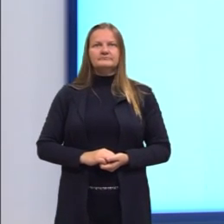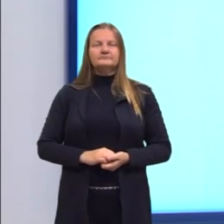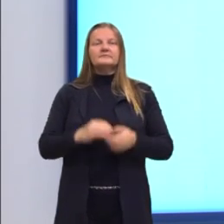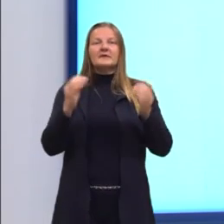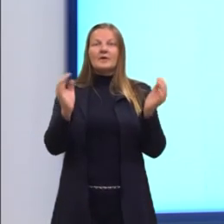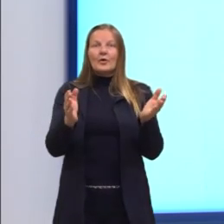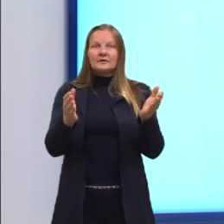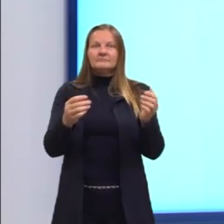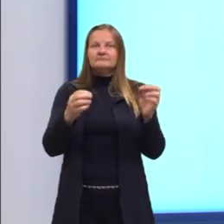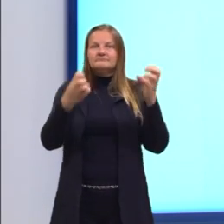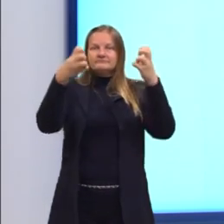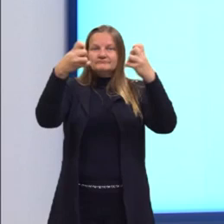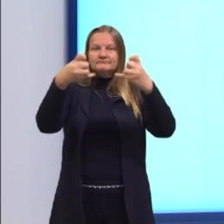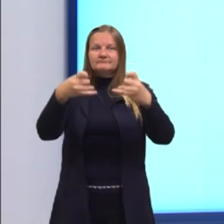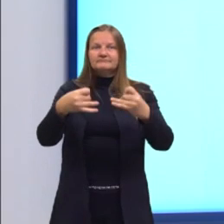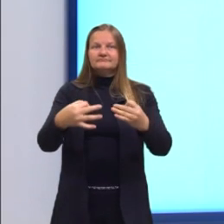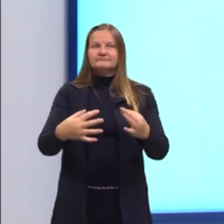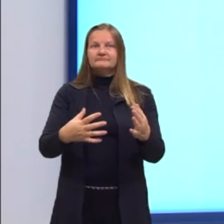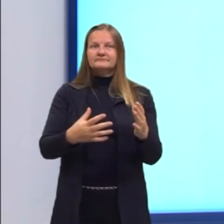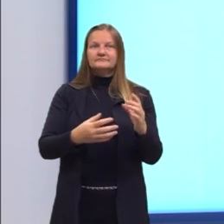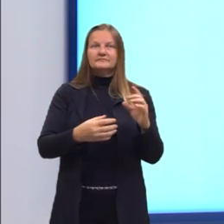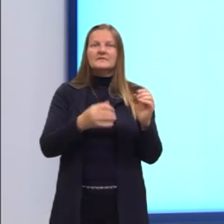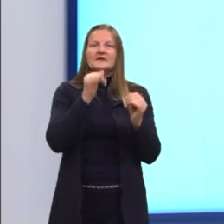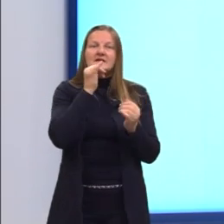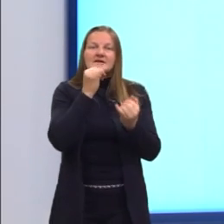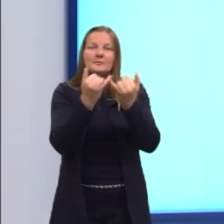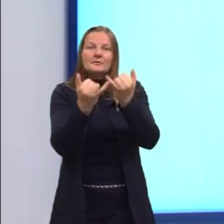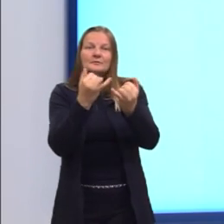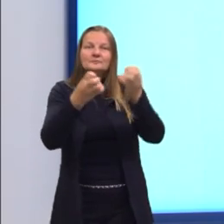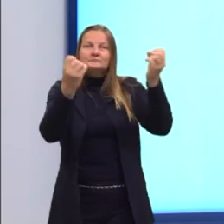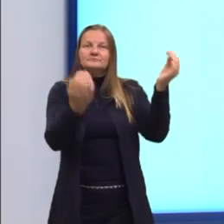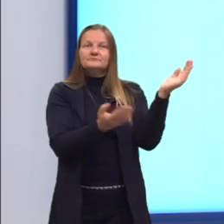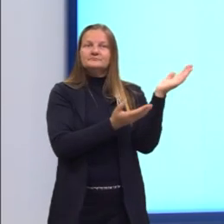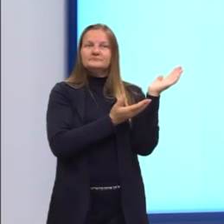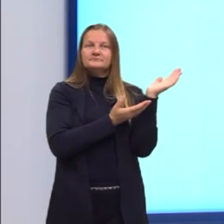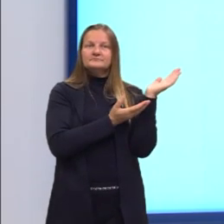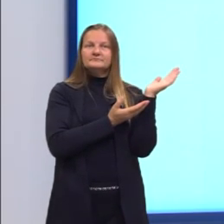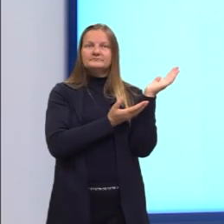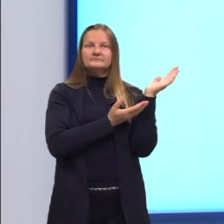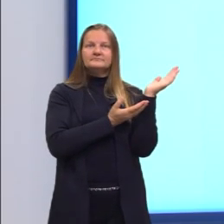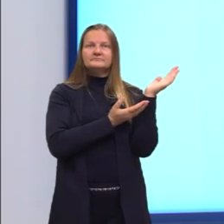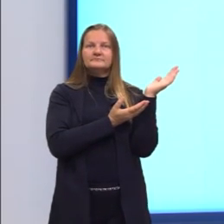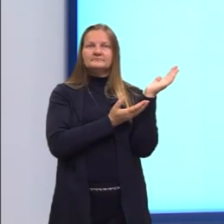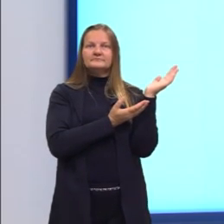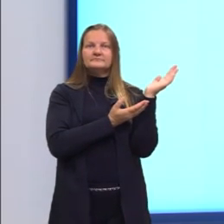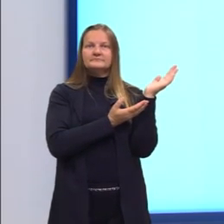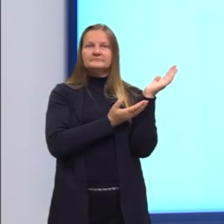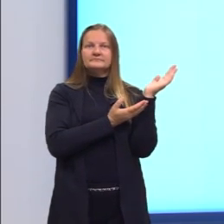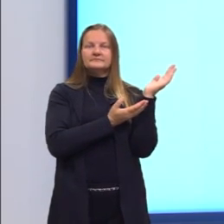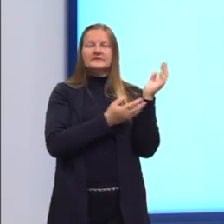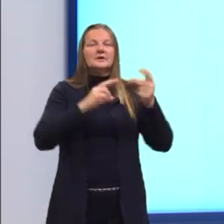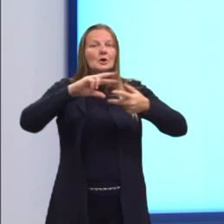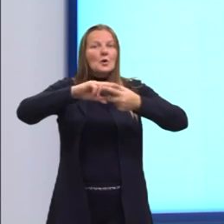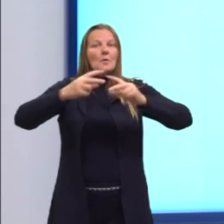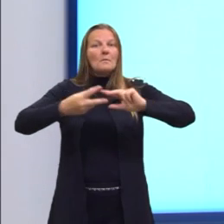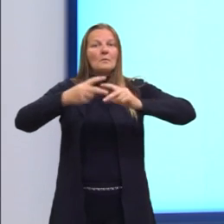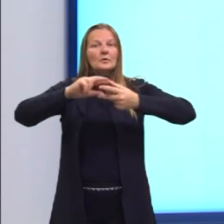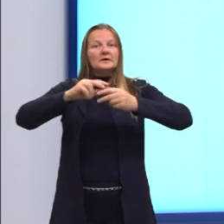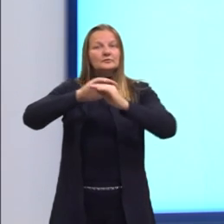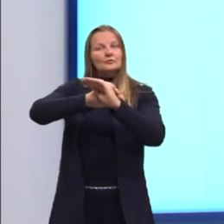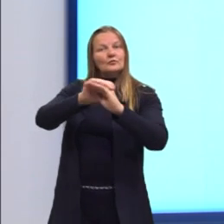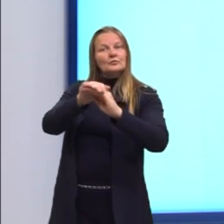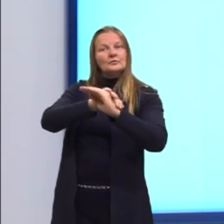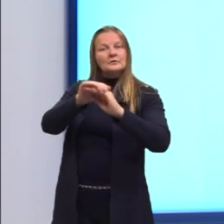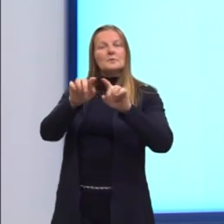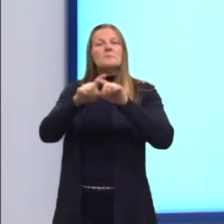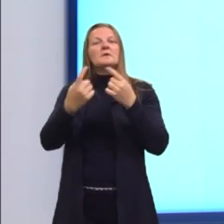Aqui, então, eu trouxe para vocês alguns exemplos, como eu disse para vocês, ela é válida para todo poliedro convexo,